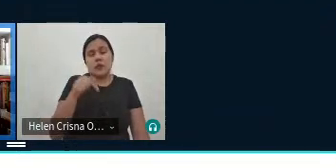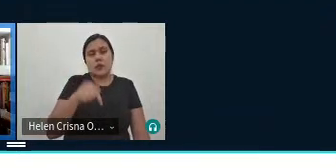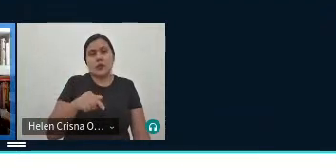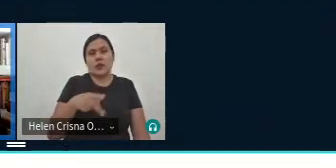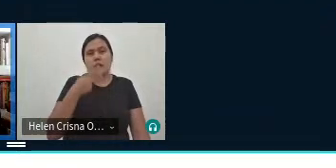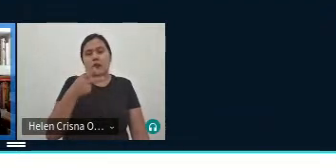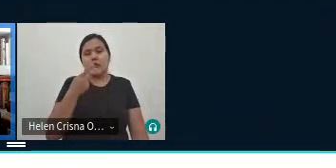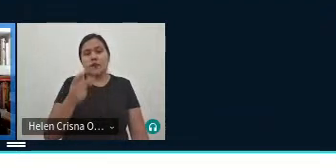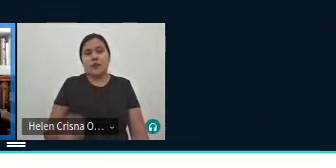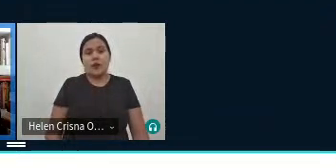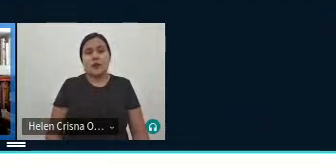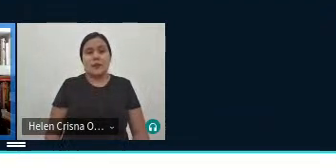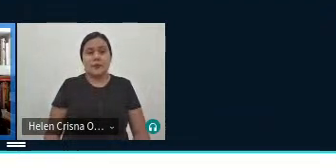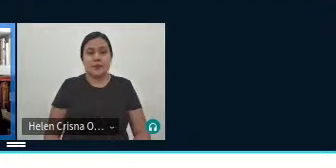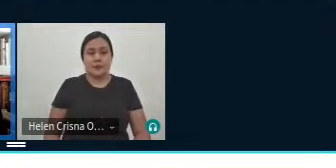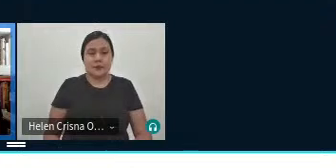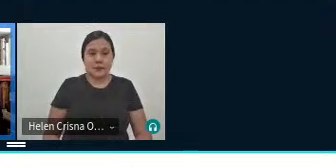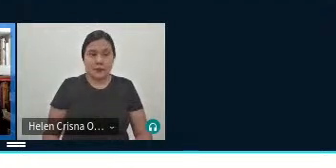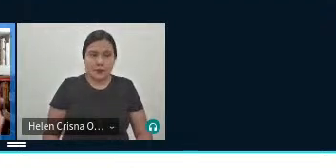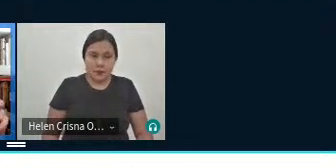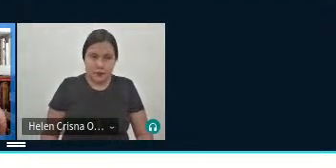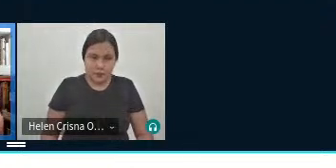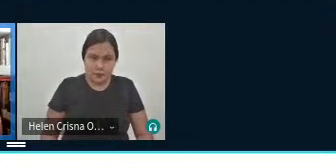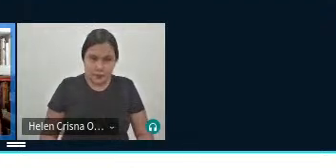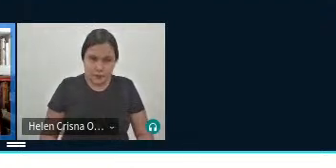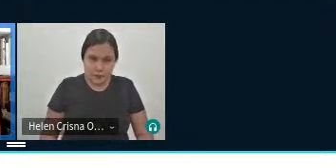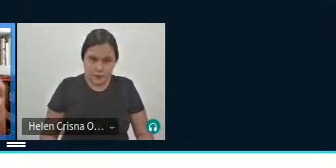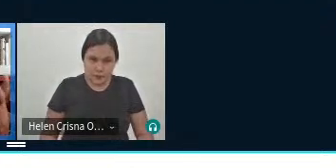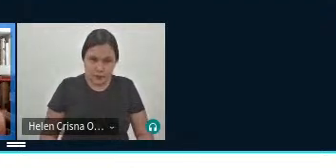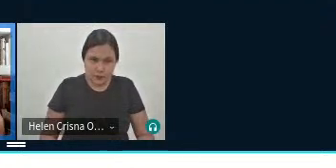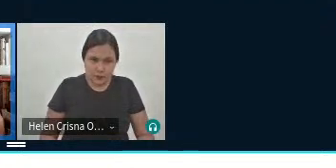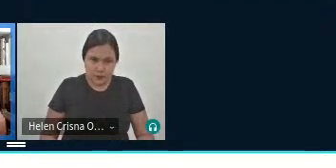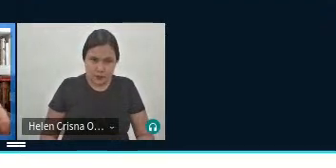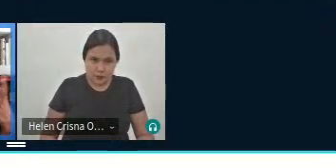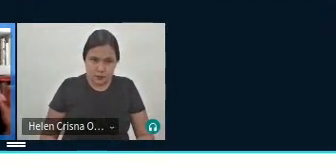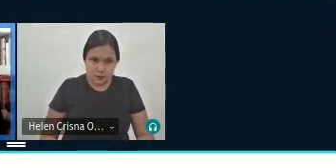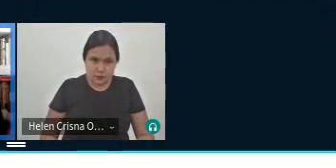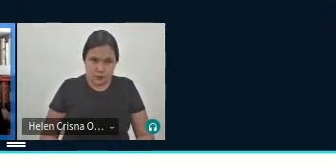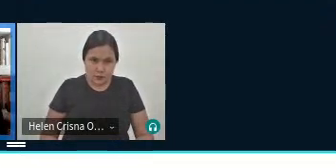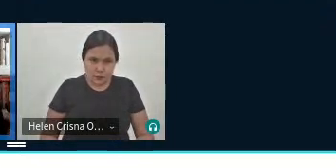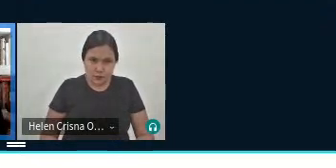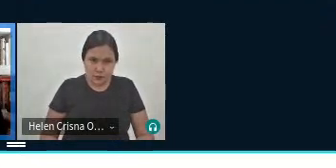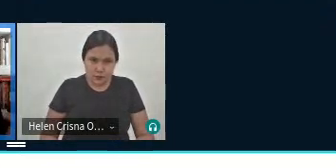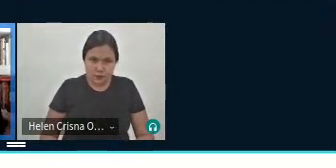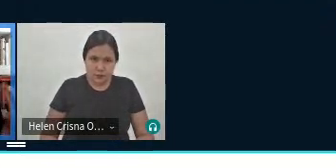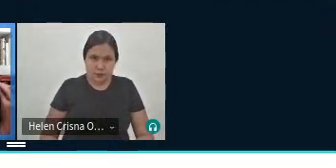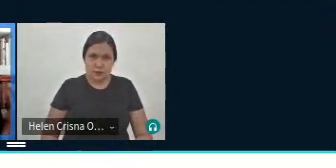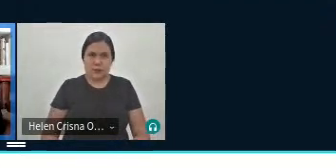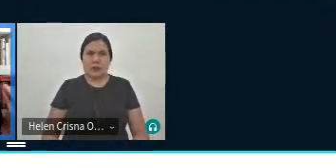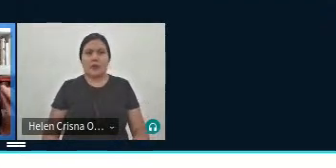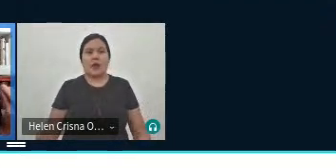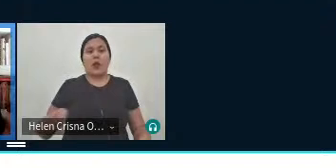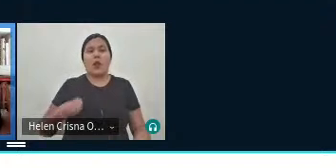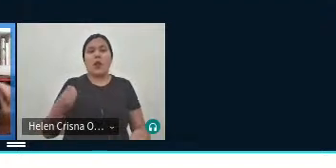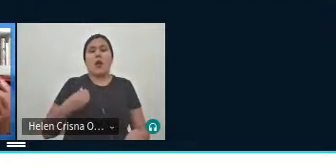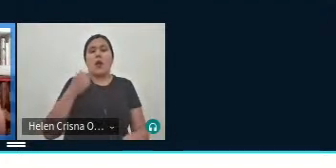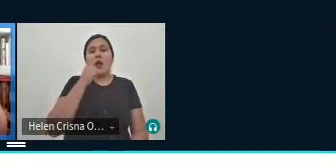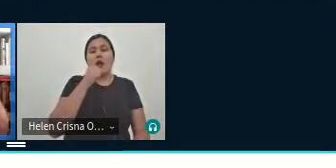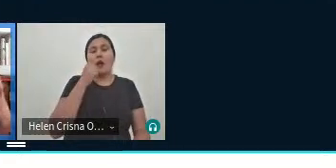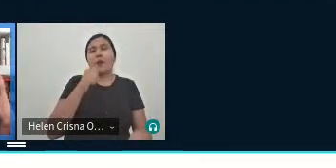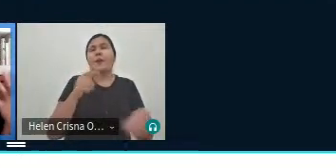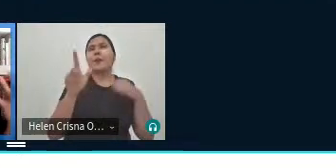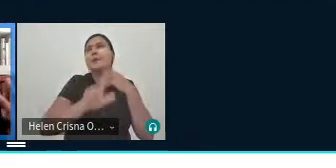fala na minha proposição e enquanto escritoras né a presença dessas mulheres na literatura